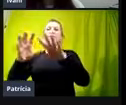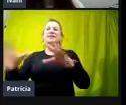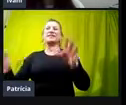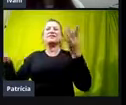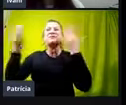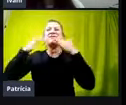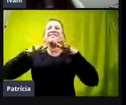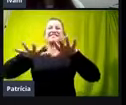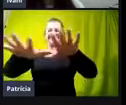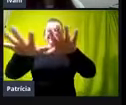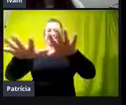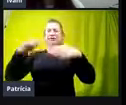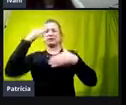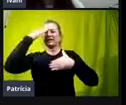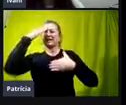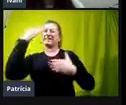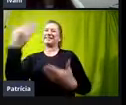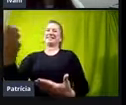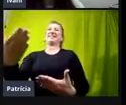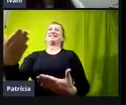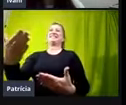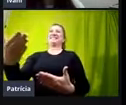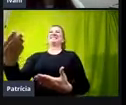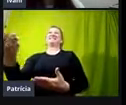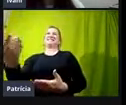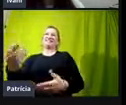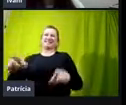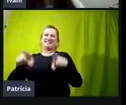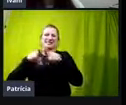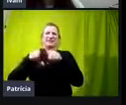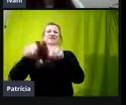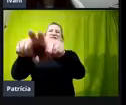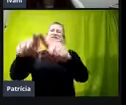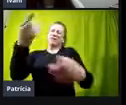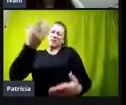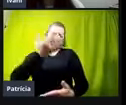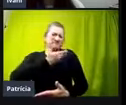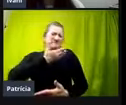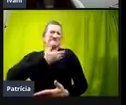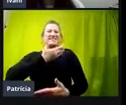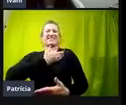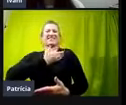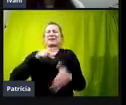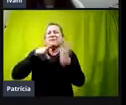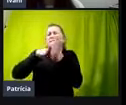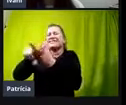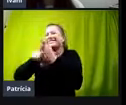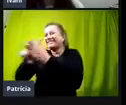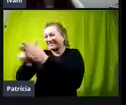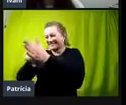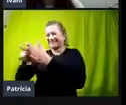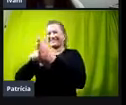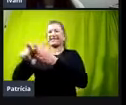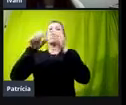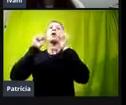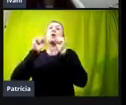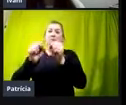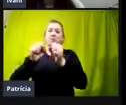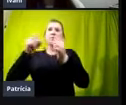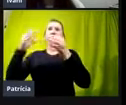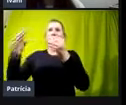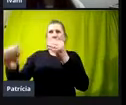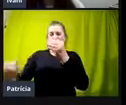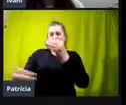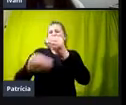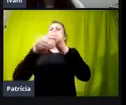só queria agradecer também a tua parceria, muito bom, assim, ser amiga, ser pesquisadora, e poder contribuir pra essas